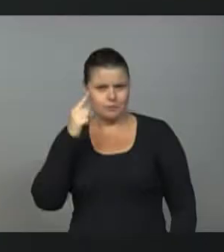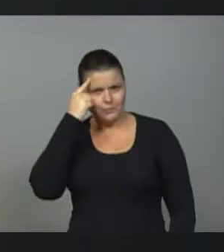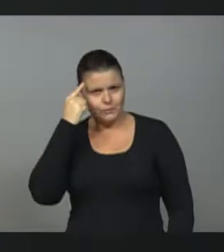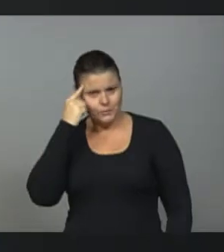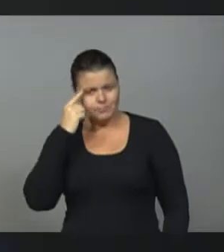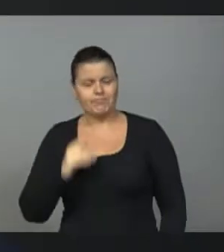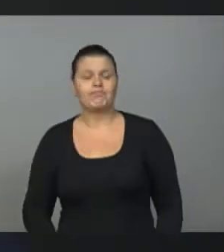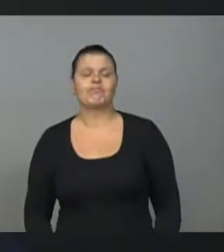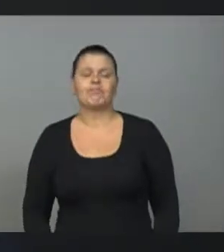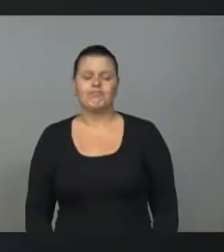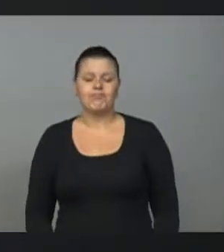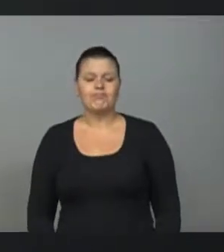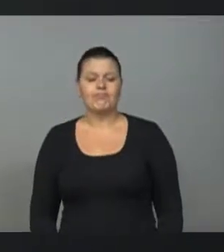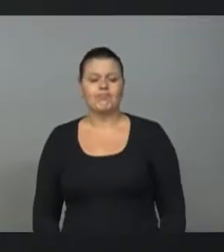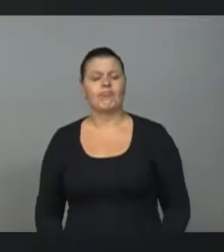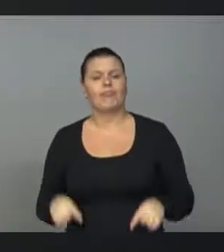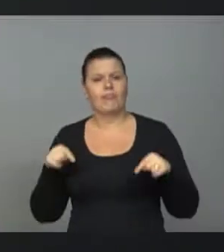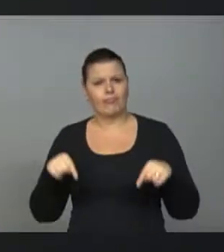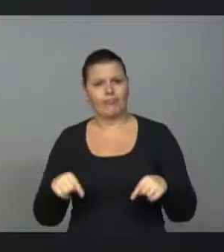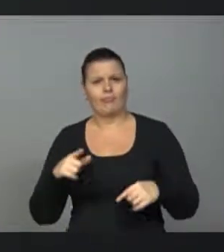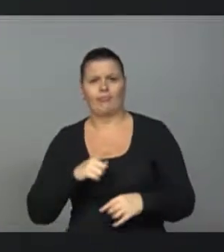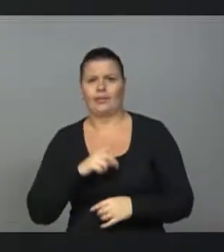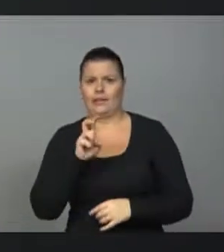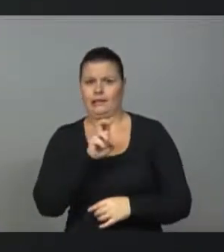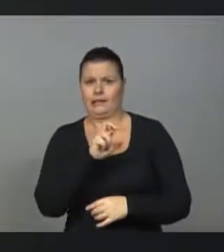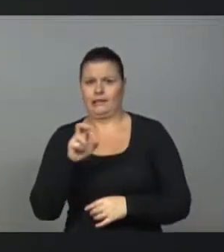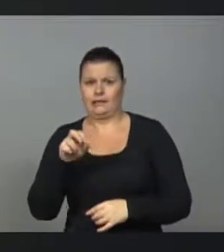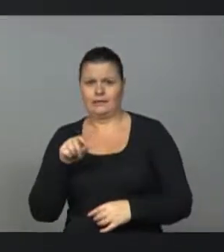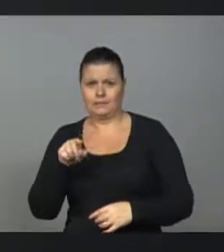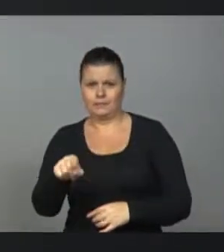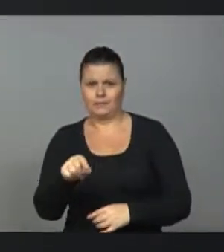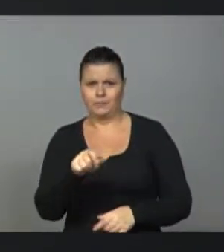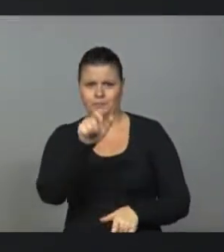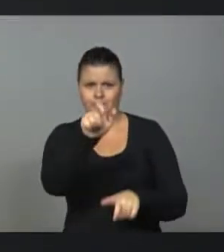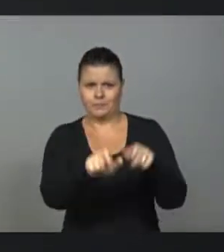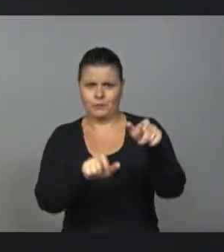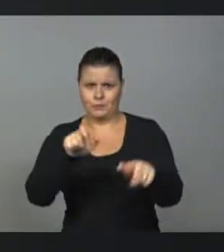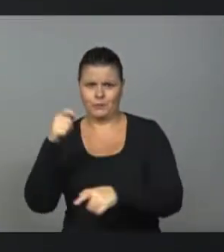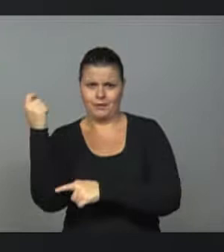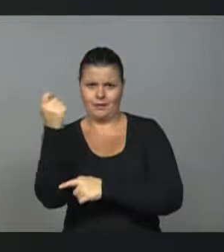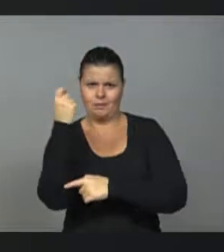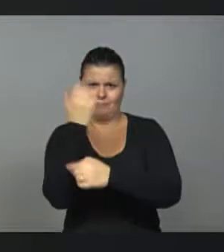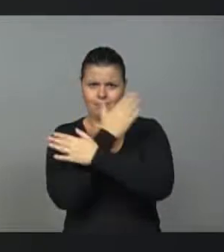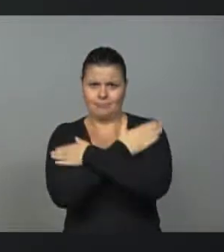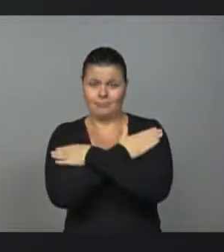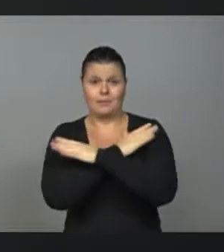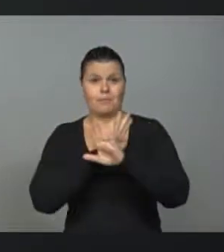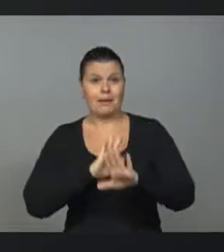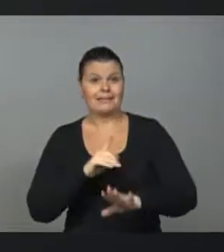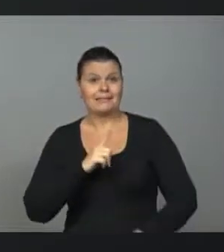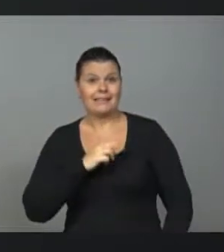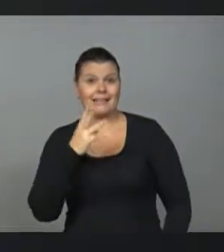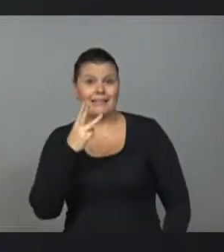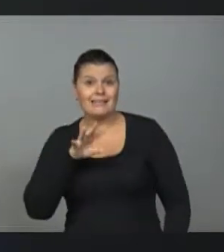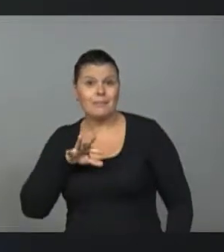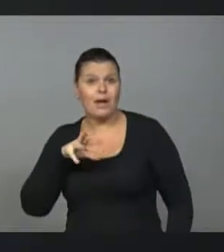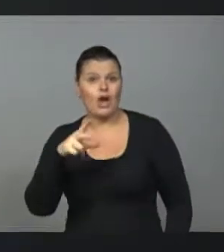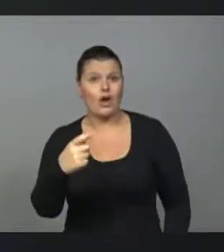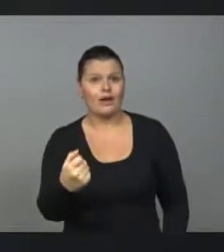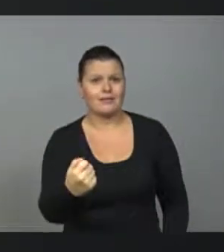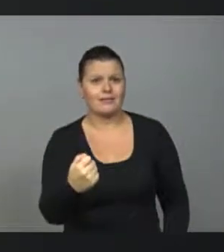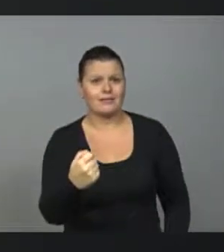Nós temos 500 mil gaúchos desempregados, mas nós temos 13 milhões de brasileiros desempregados.